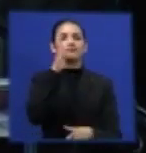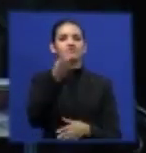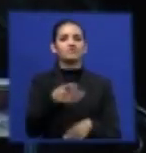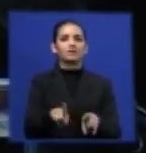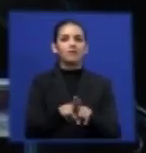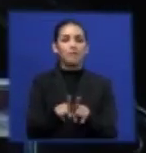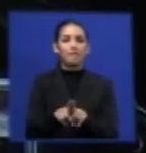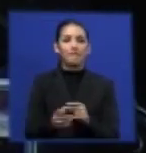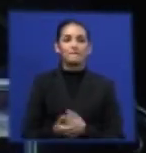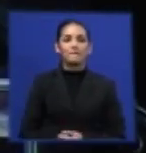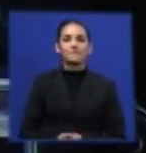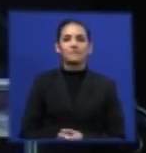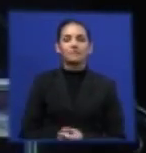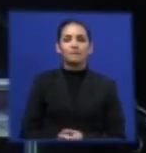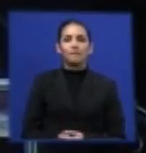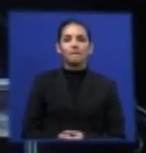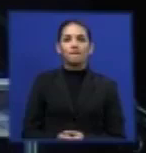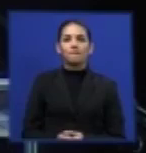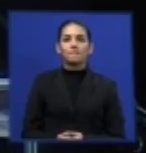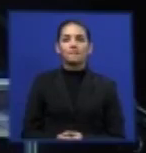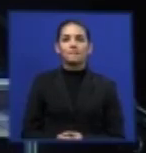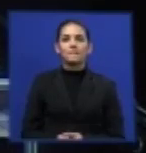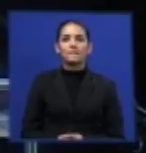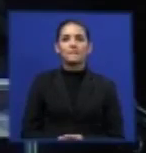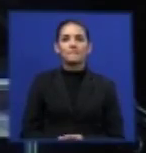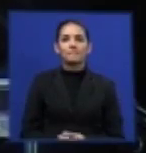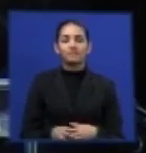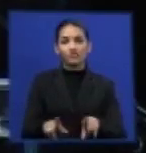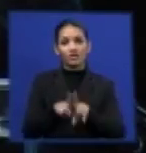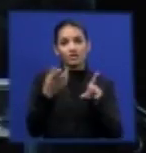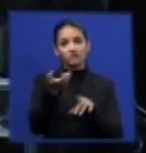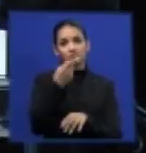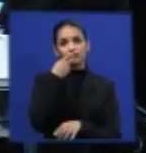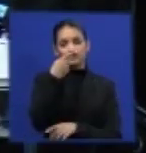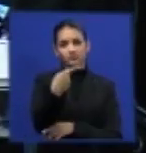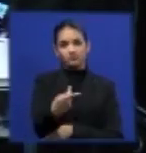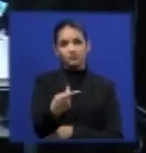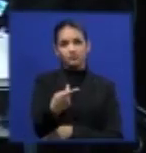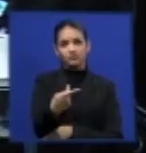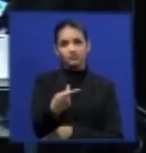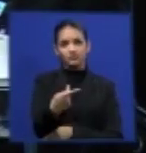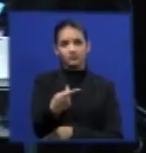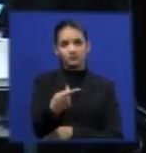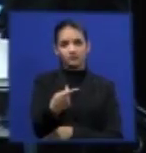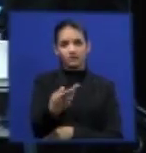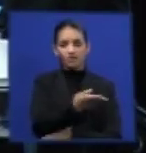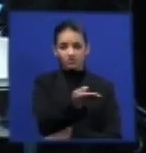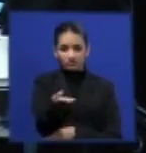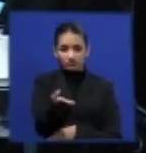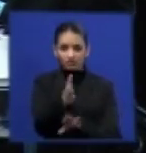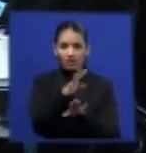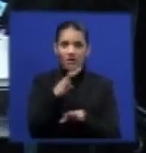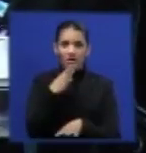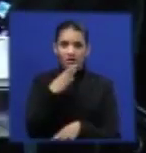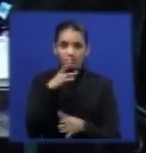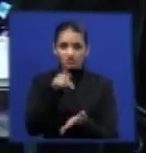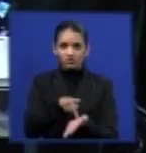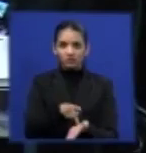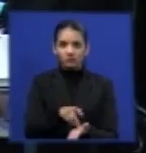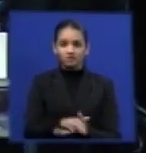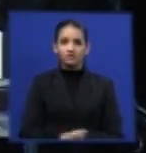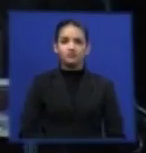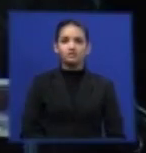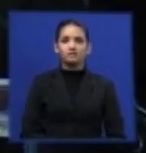efeito da décima vara federal do Rio de Janeiro. Mas eu queria dizer, a vossas excelências, que